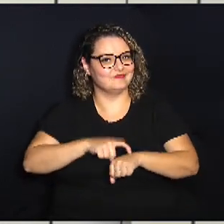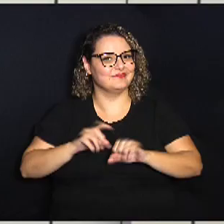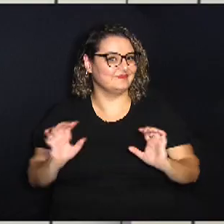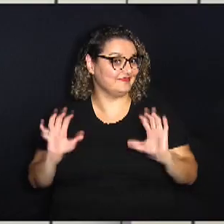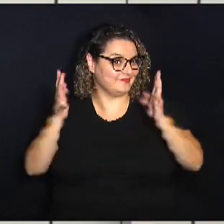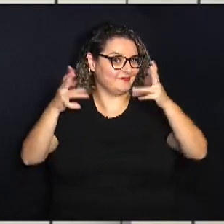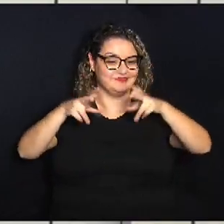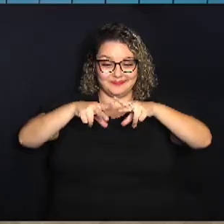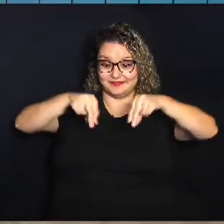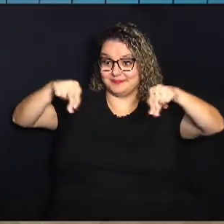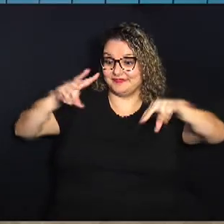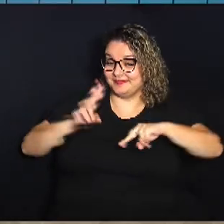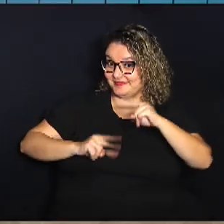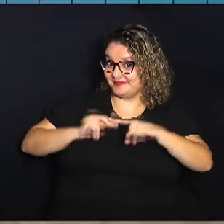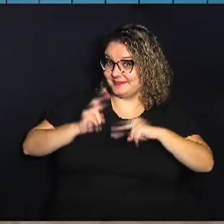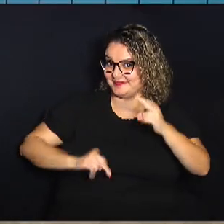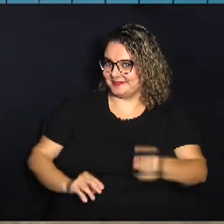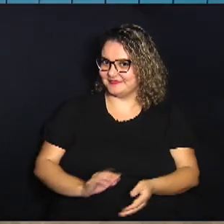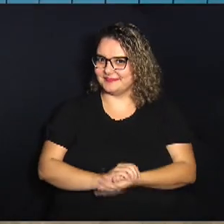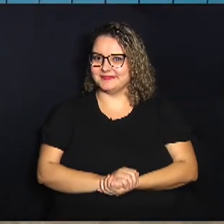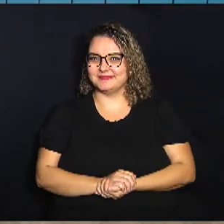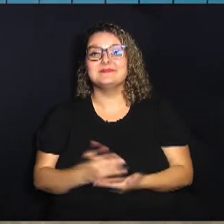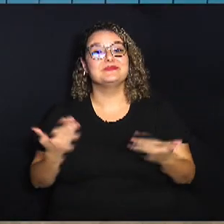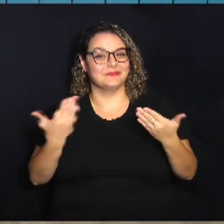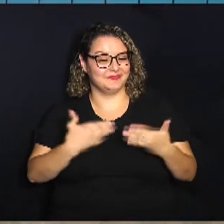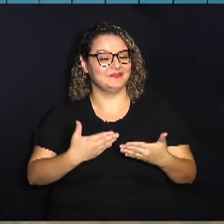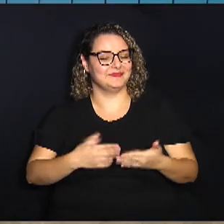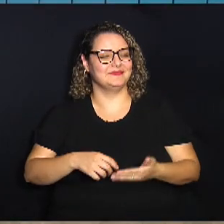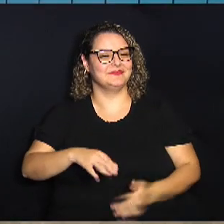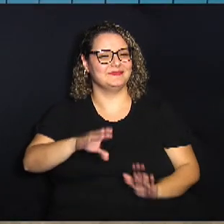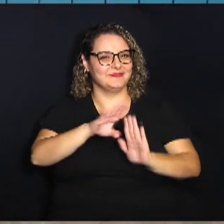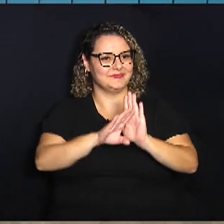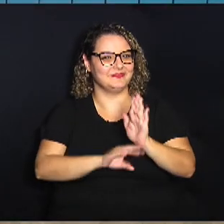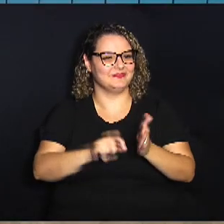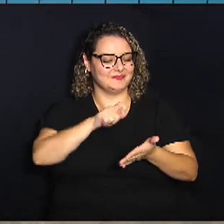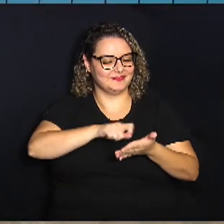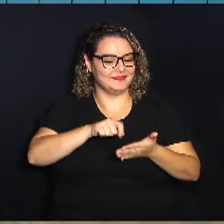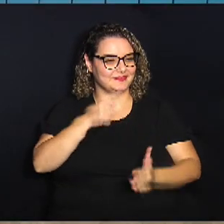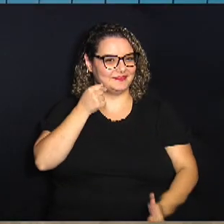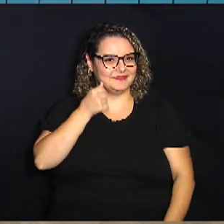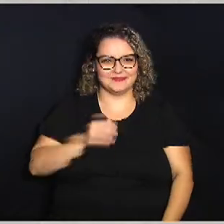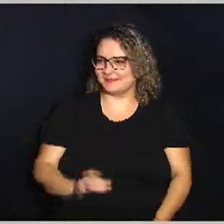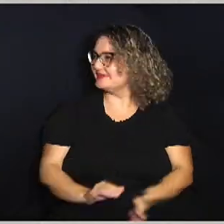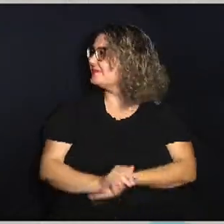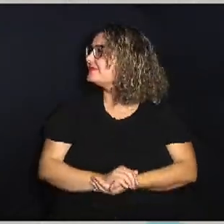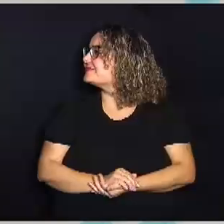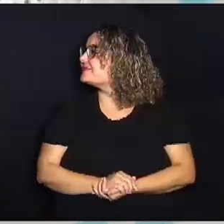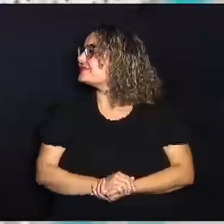uma festa junina a partir de agora é o nosso quadro na ponta do lápis